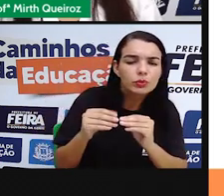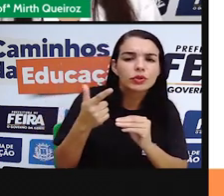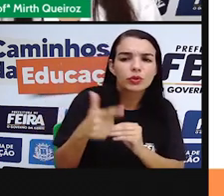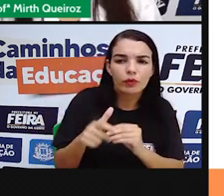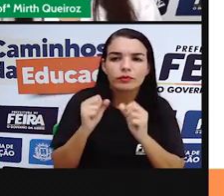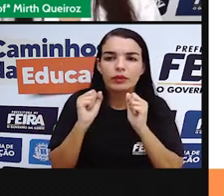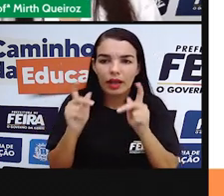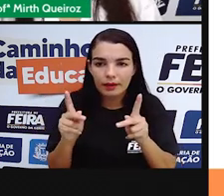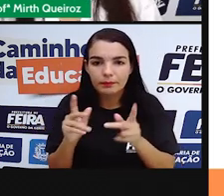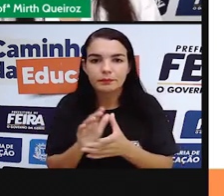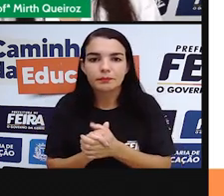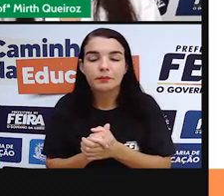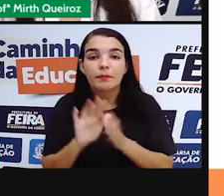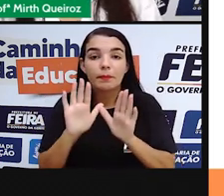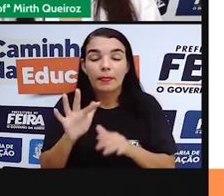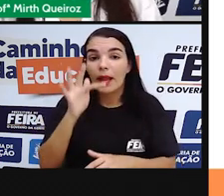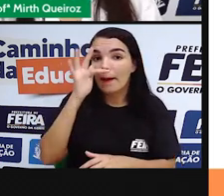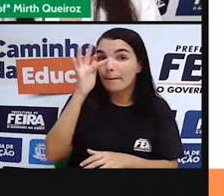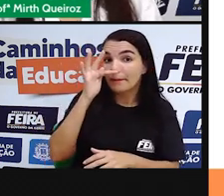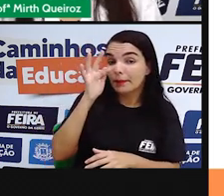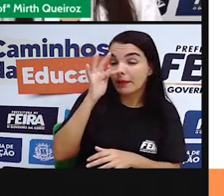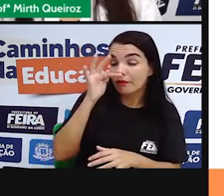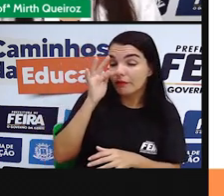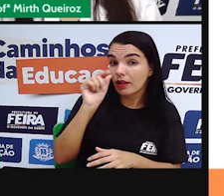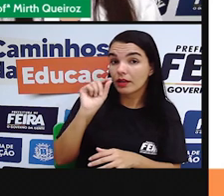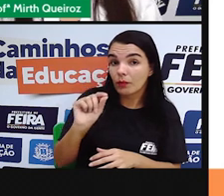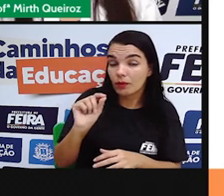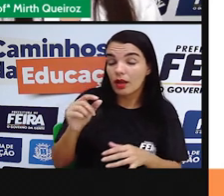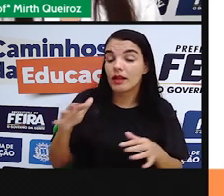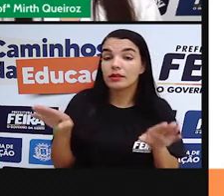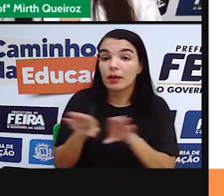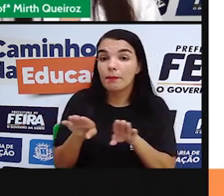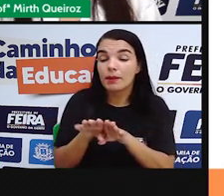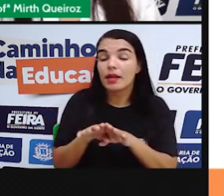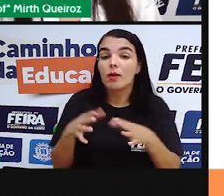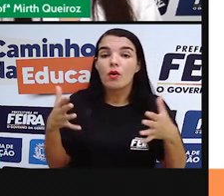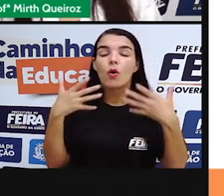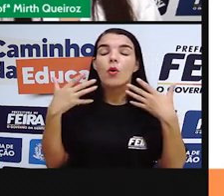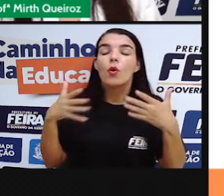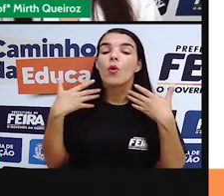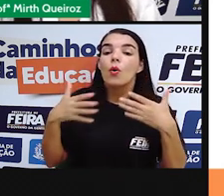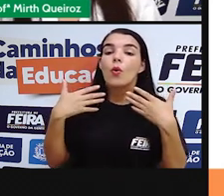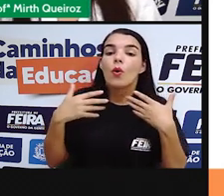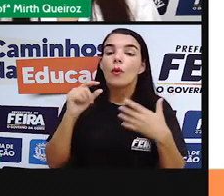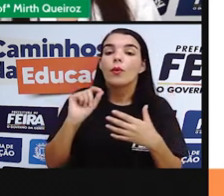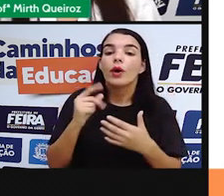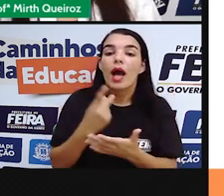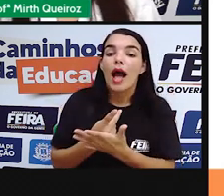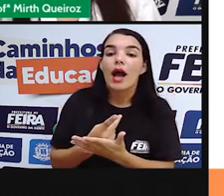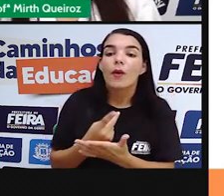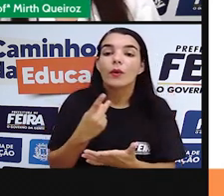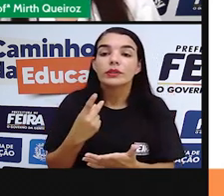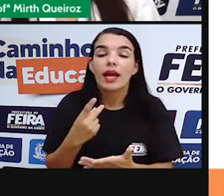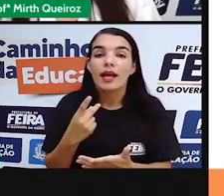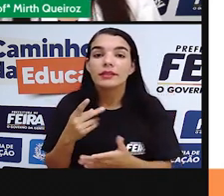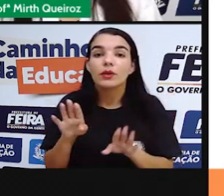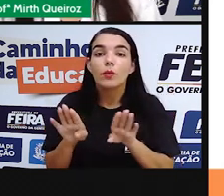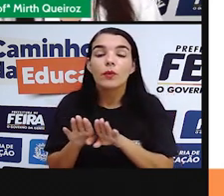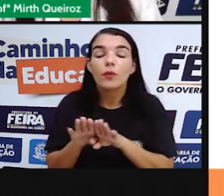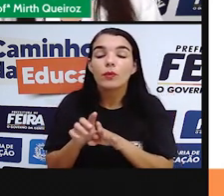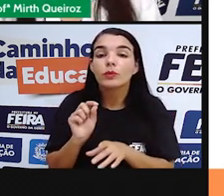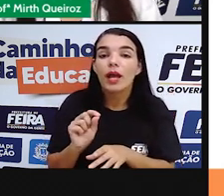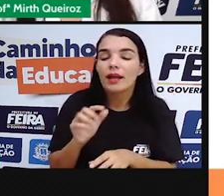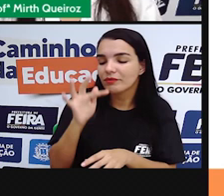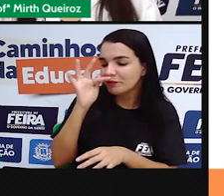certo? A primavera e o verão. Na primavera, a primavera é conhecida como a estação das flores, né,